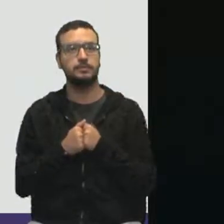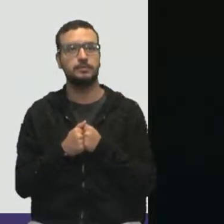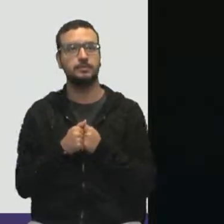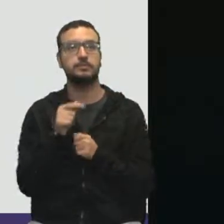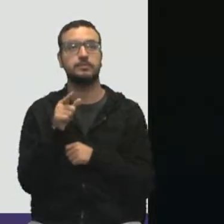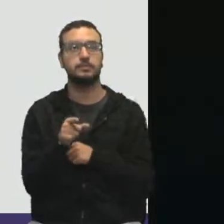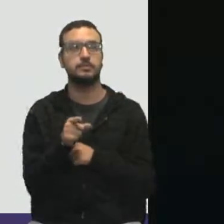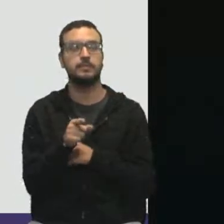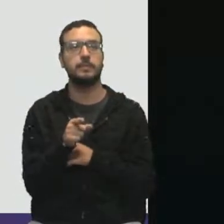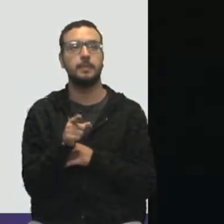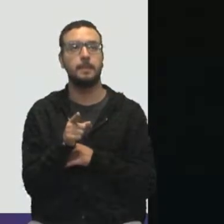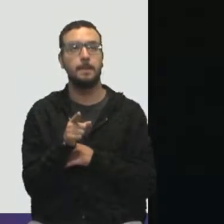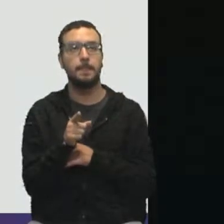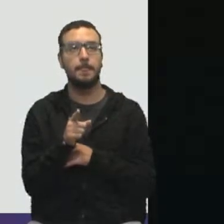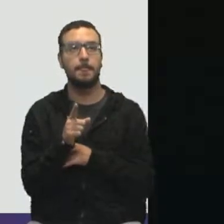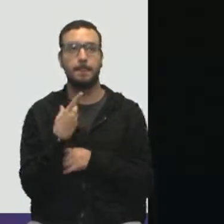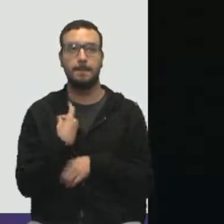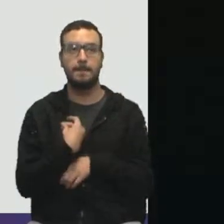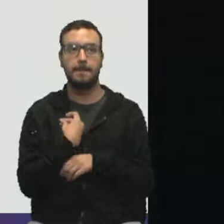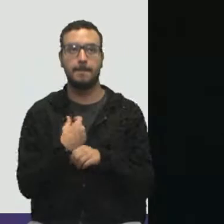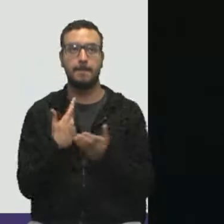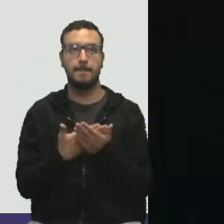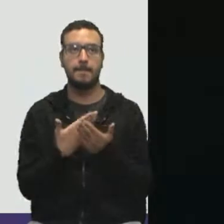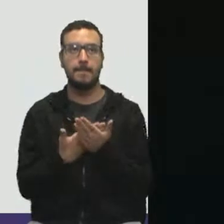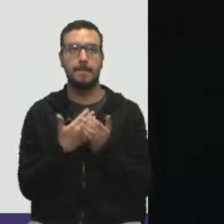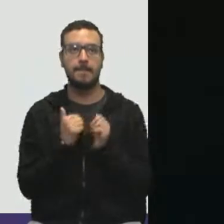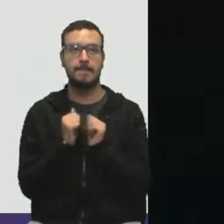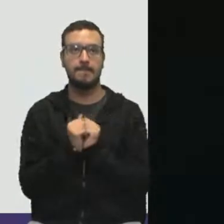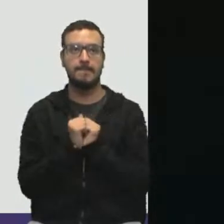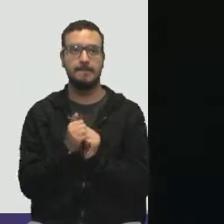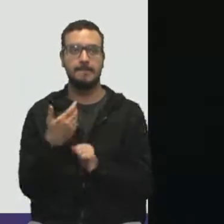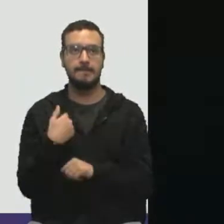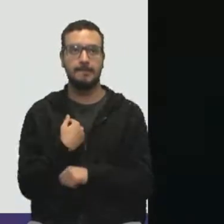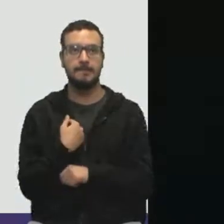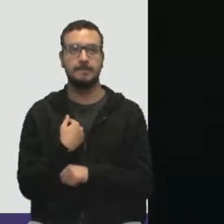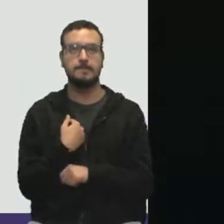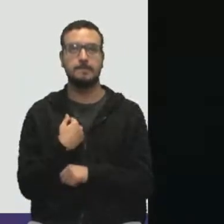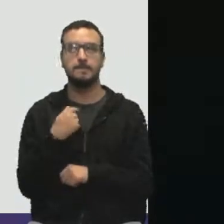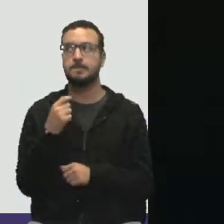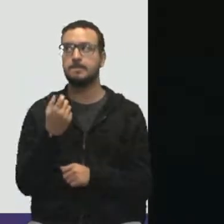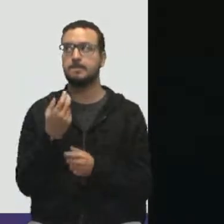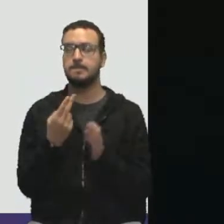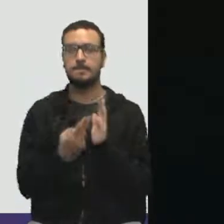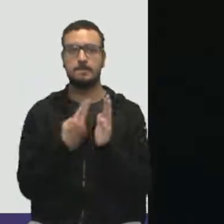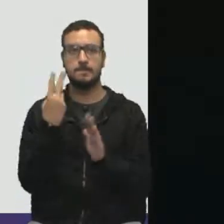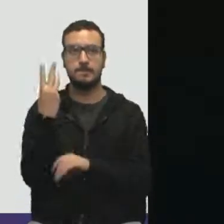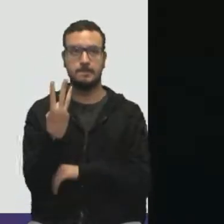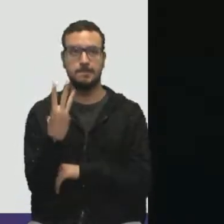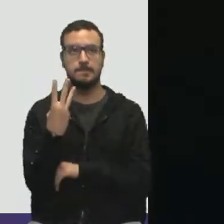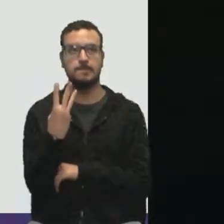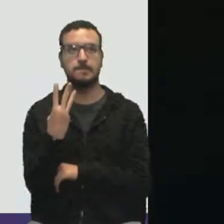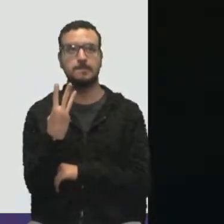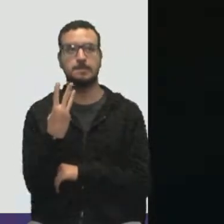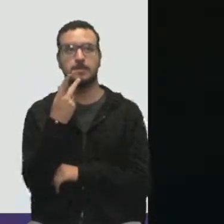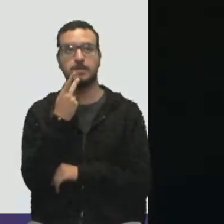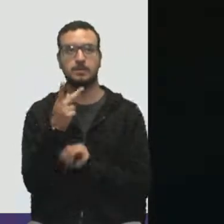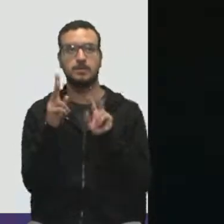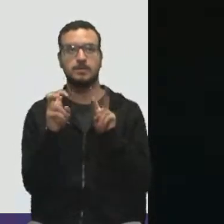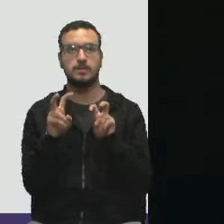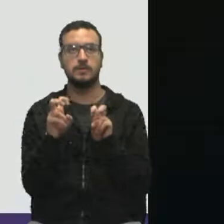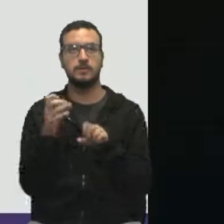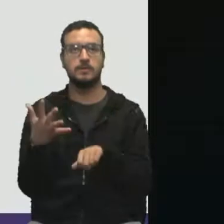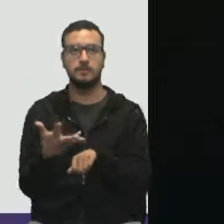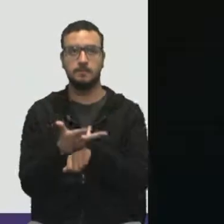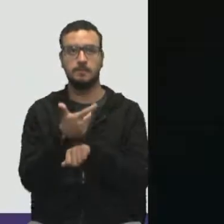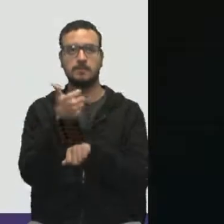Você está estudando, então, hoje aqui comigo a unidade 3 do nosso livro, quando vamos falar, então, de qualidade,